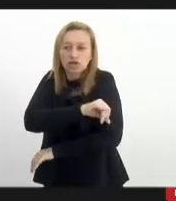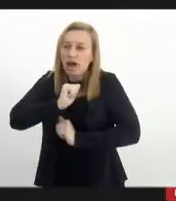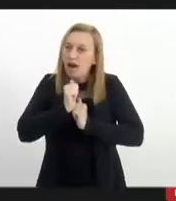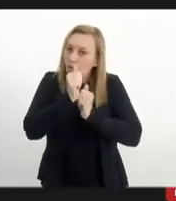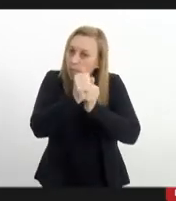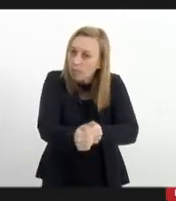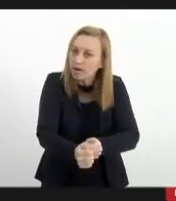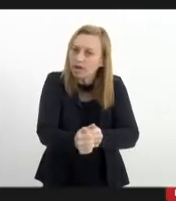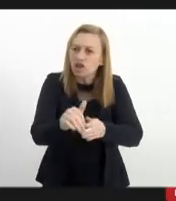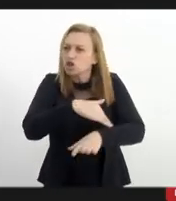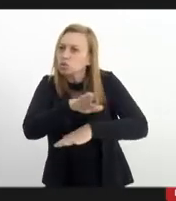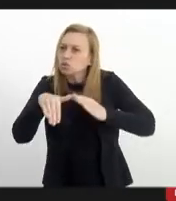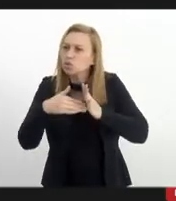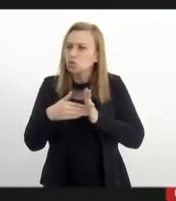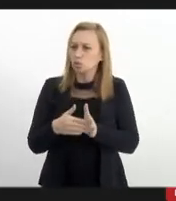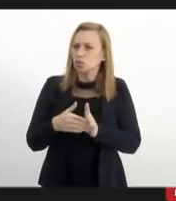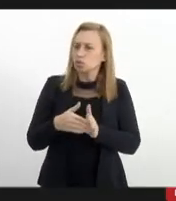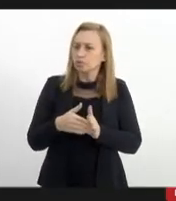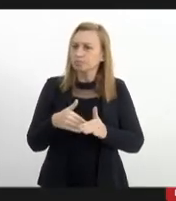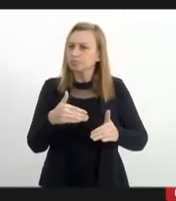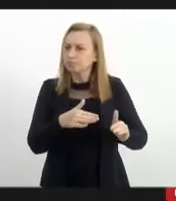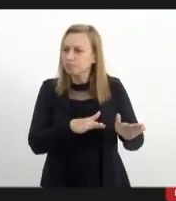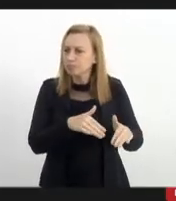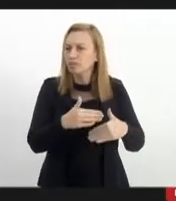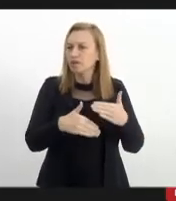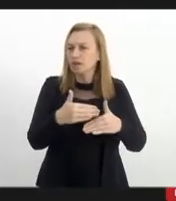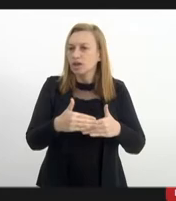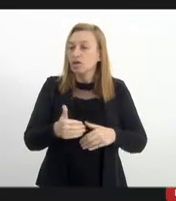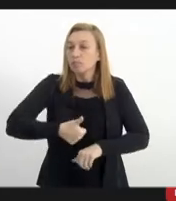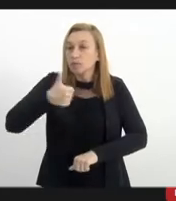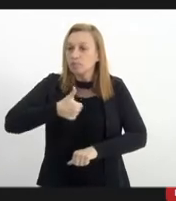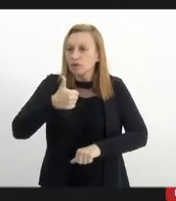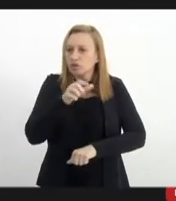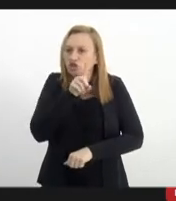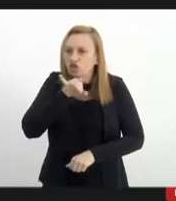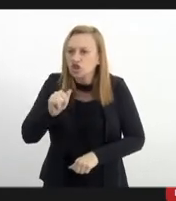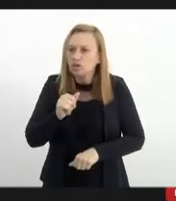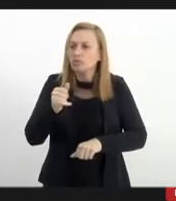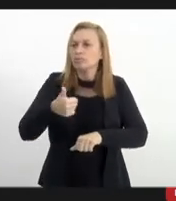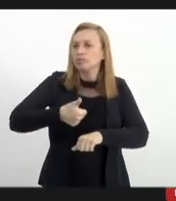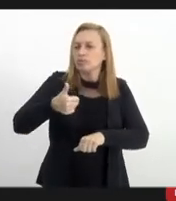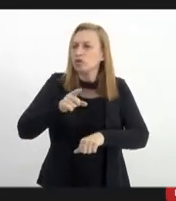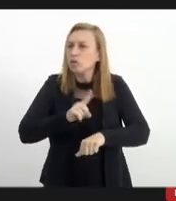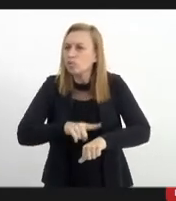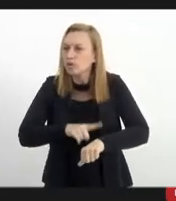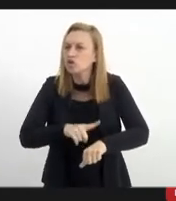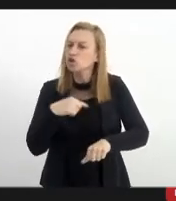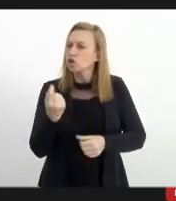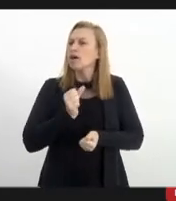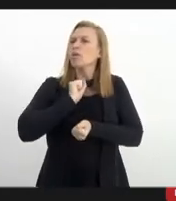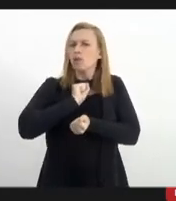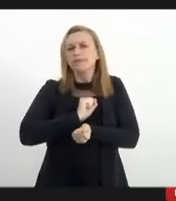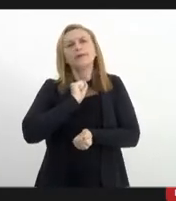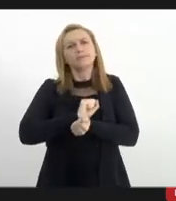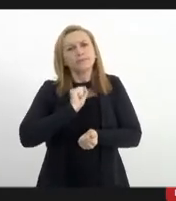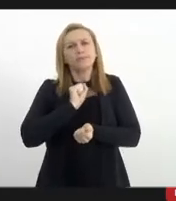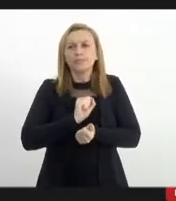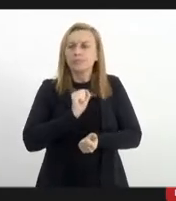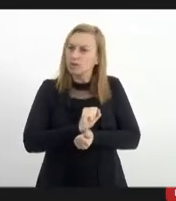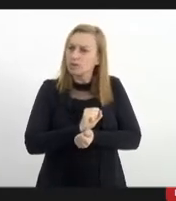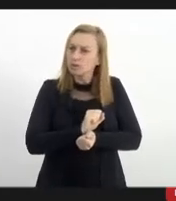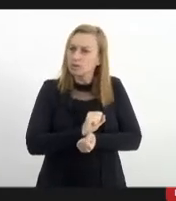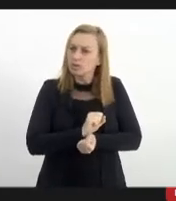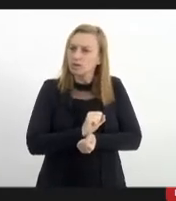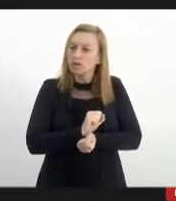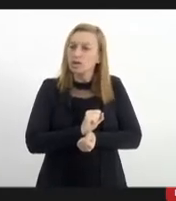acompanha todo o procedimento literalmente desde o primeiro dia, desde o primeiro momento, a gente aguardou a autópsia